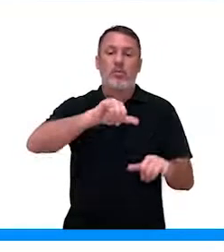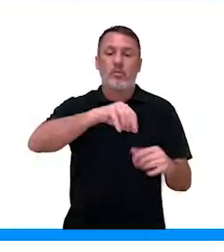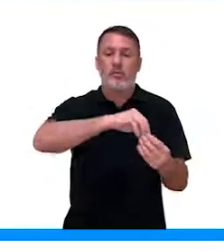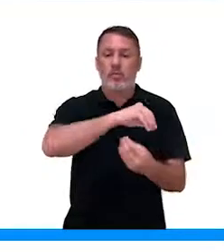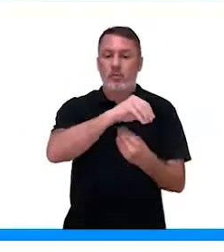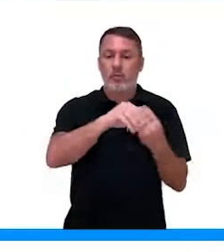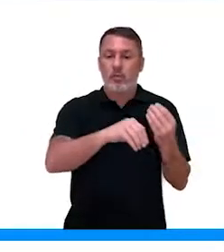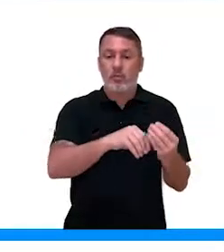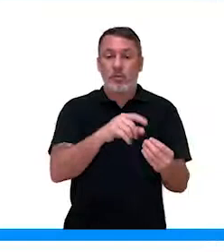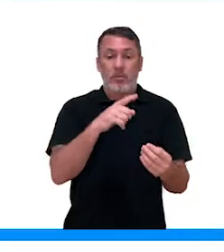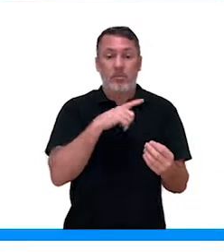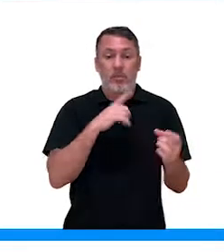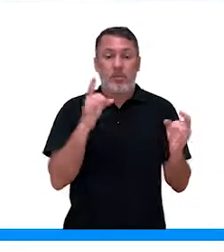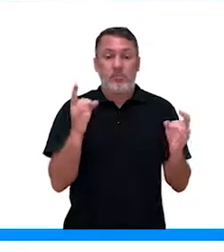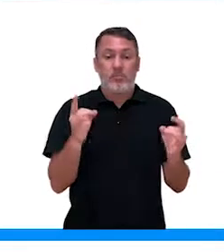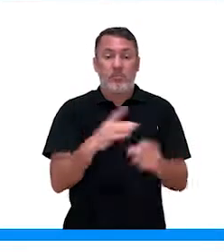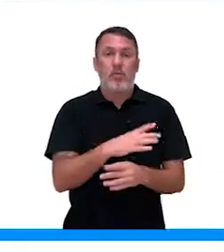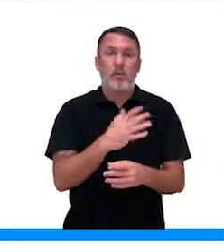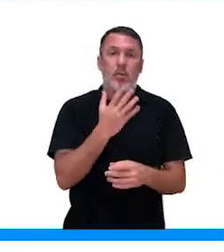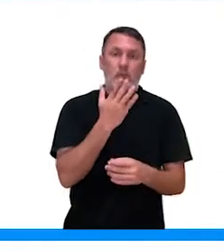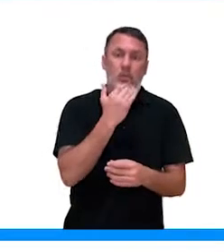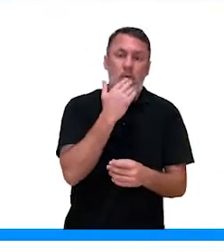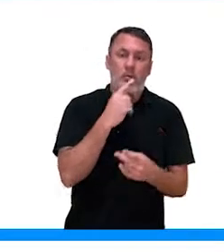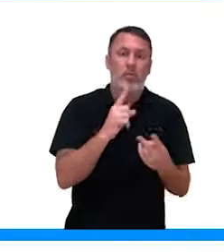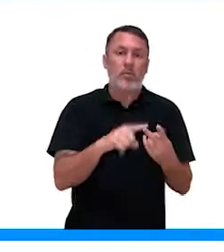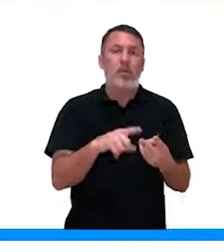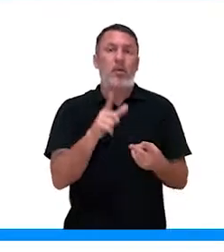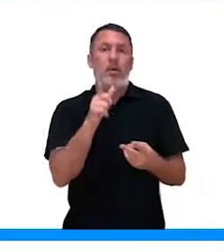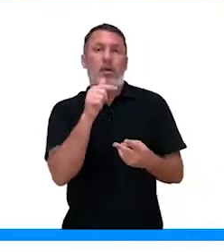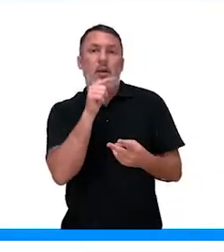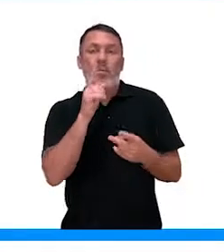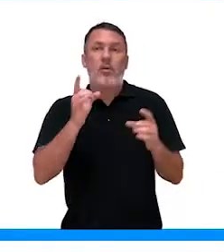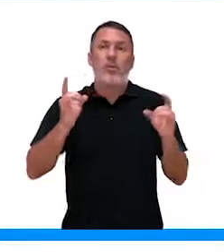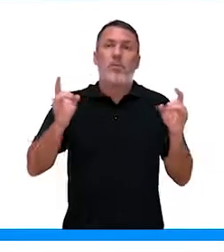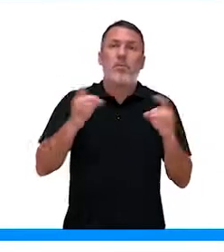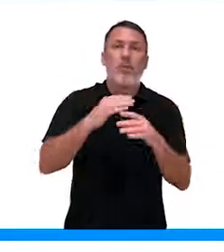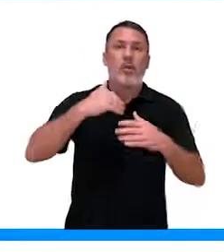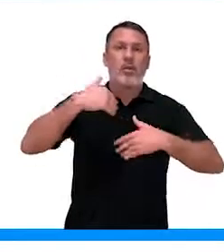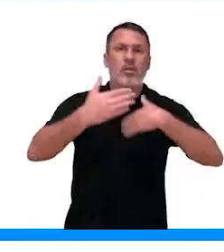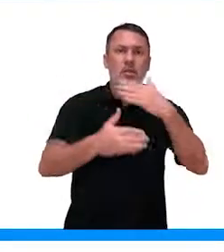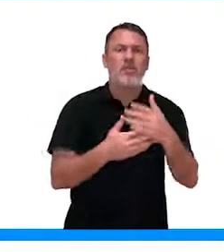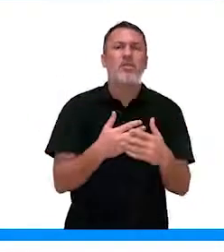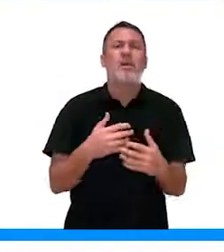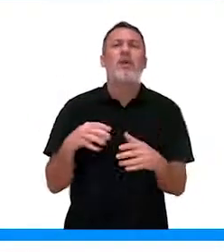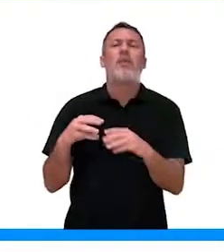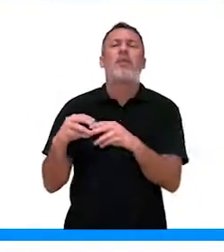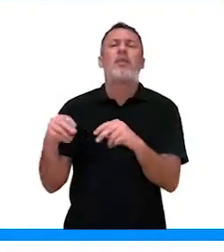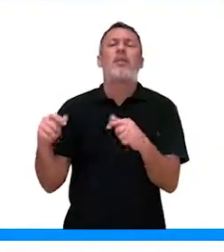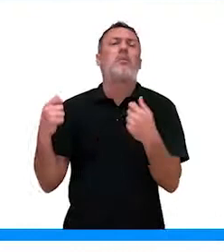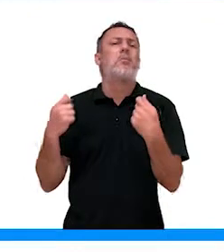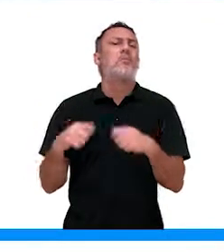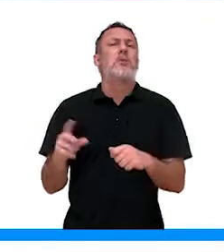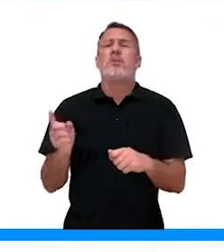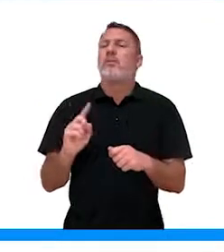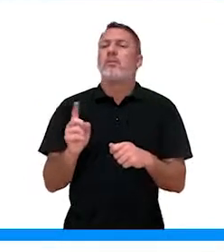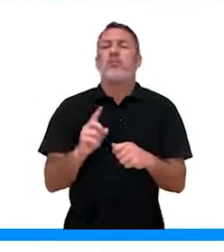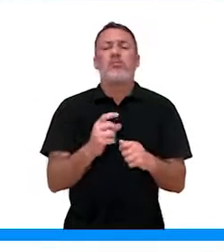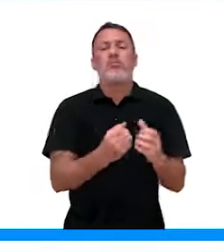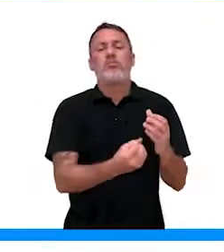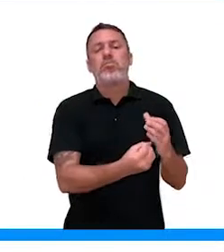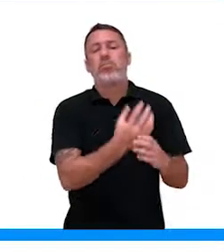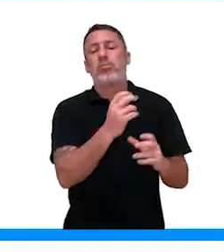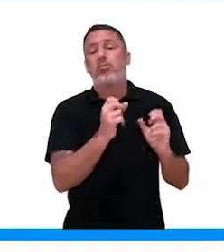precisa. Então, se ela tem água, se ela tem os nutrientes necessários para desenvolver, para que ela vai precisar, ali, então,